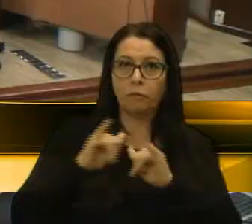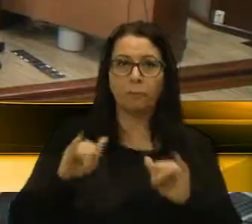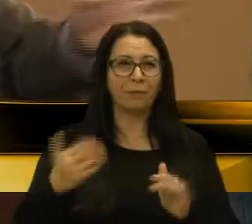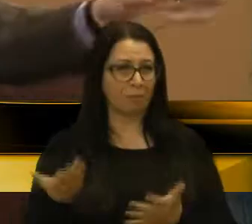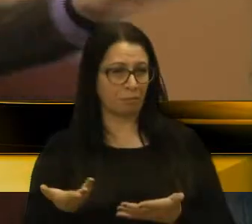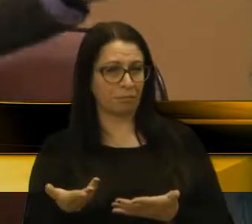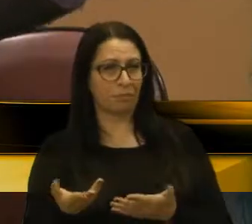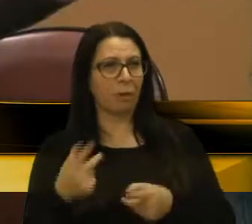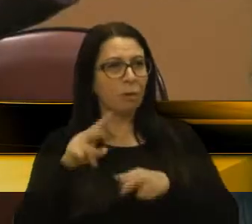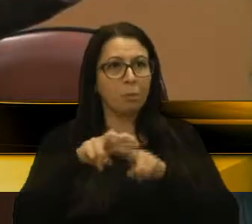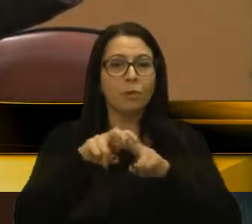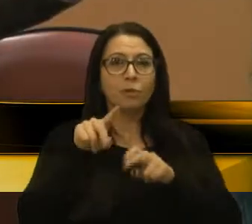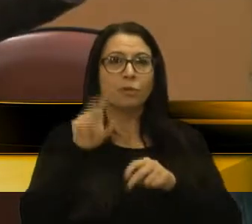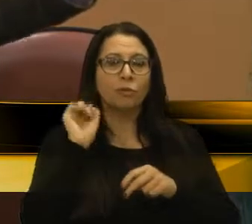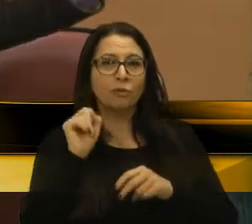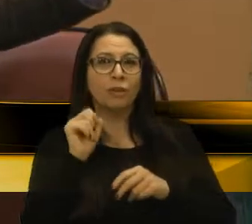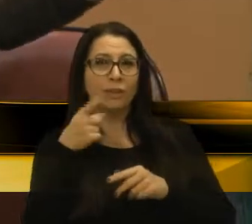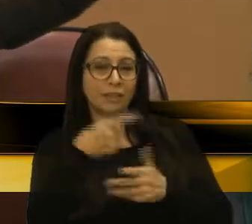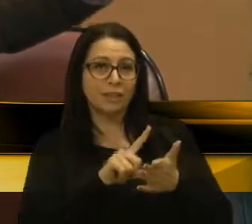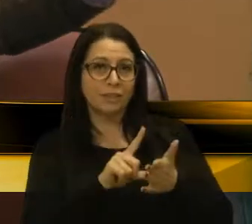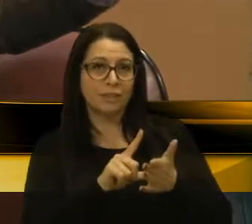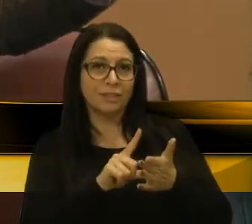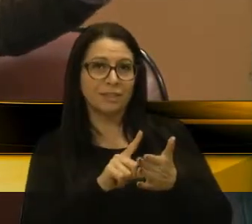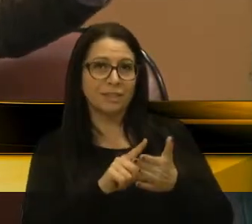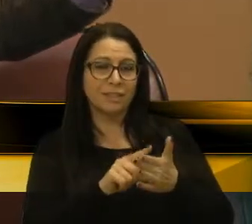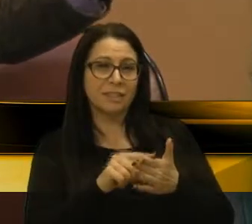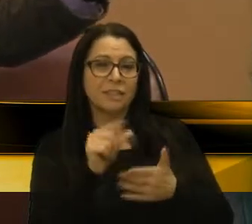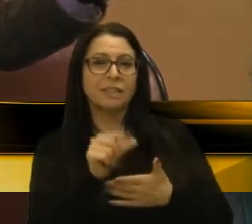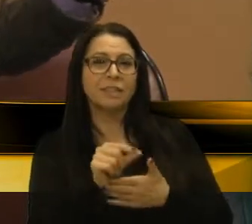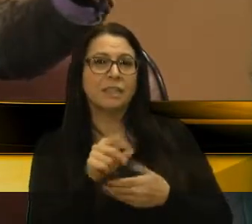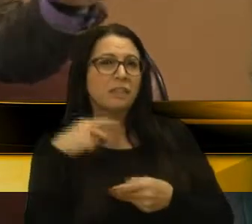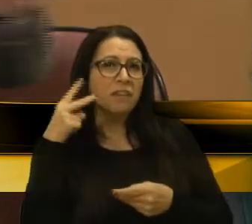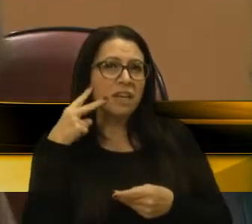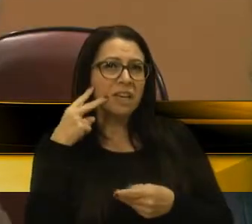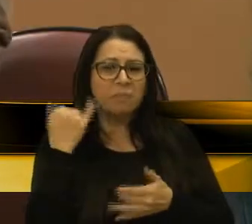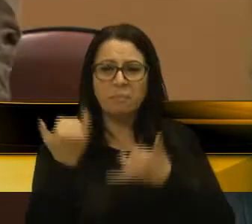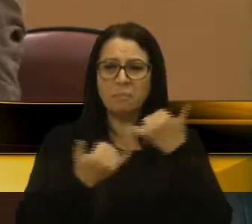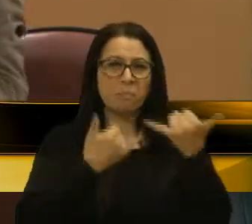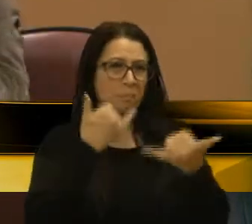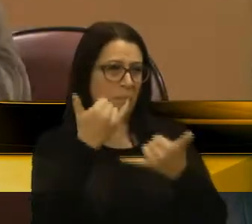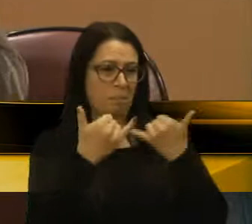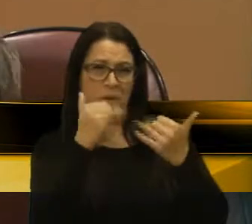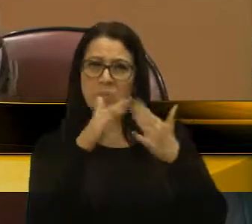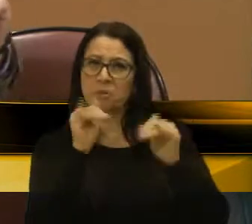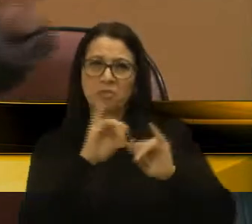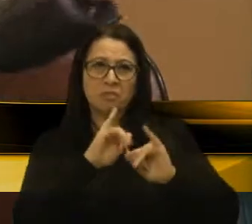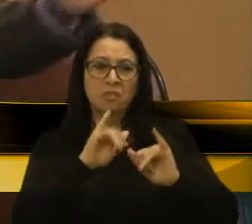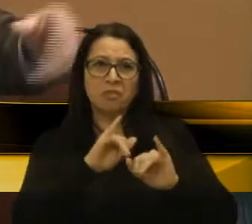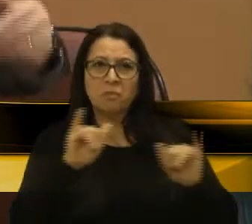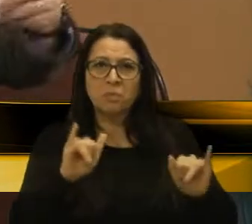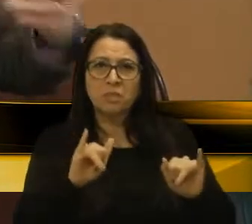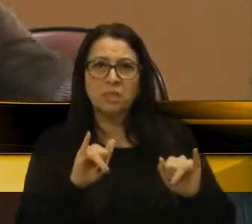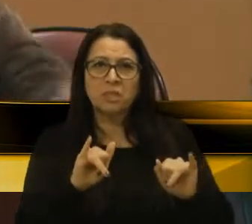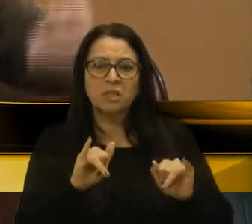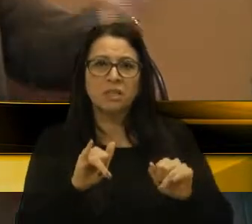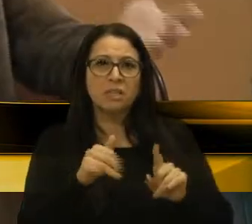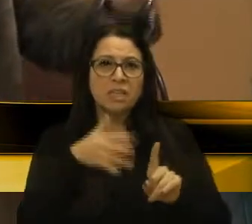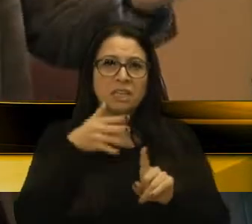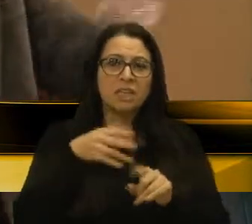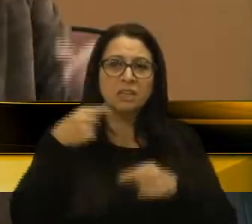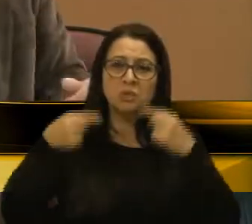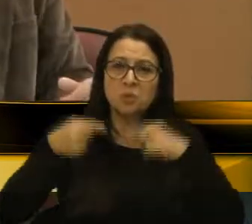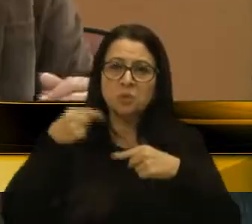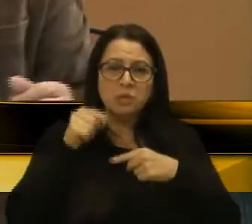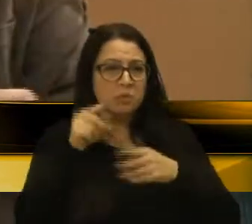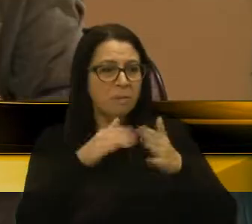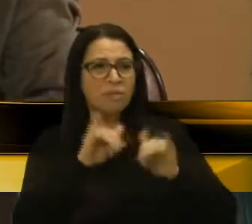foi isso que eu ouvi antes aqui, que tem povo, que tem vereador brincando de pedido de informação, a discursão é pedido de informação,